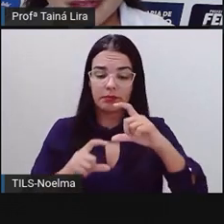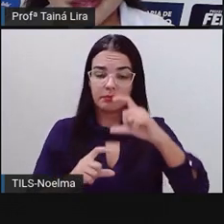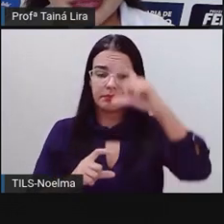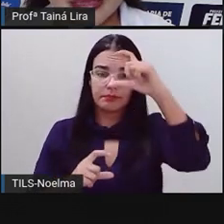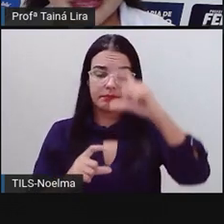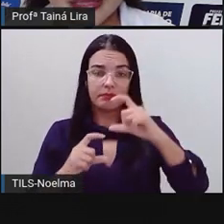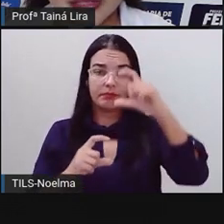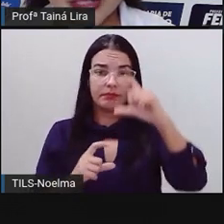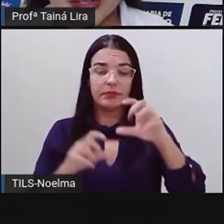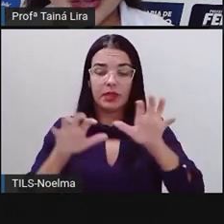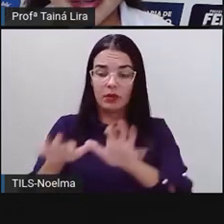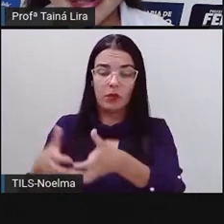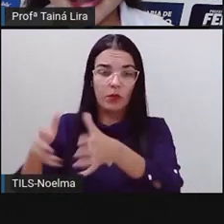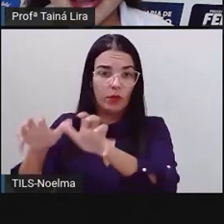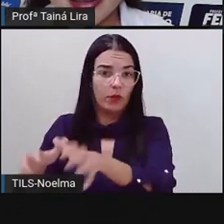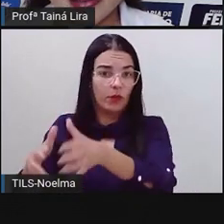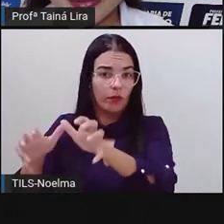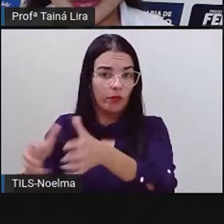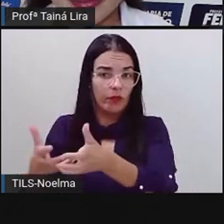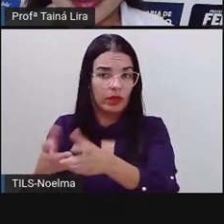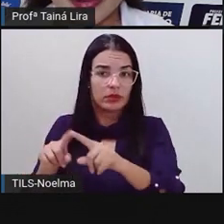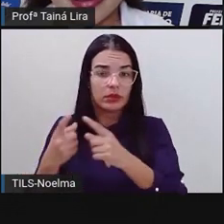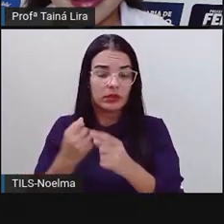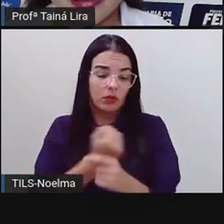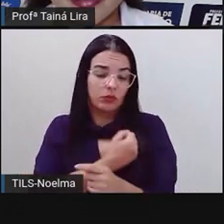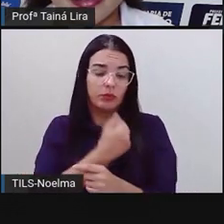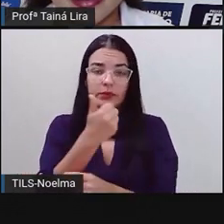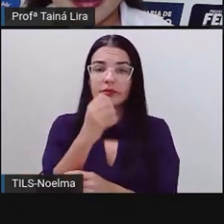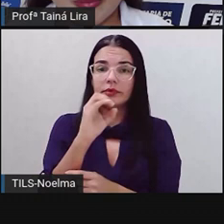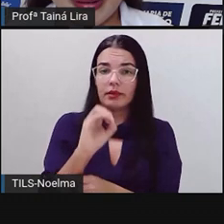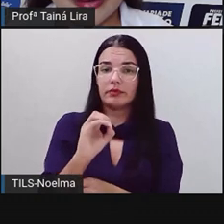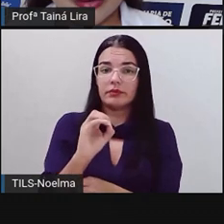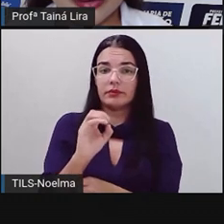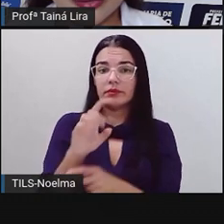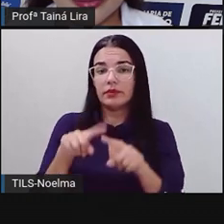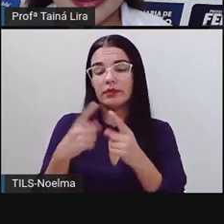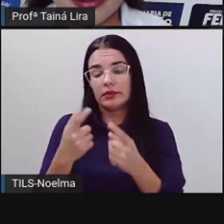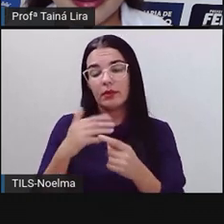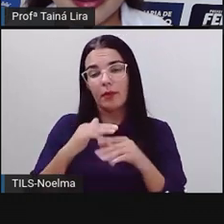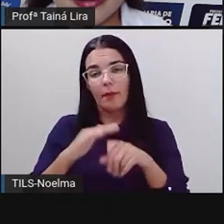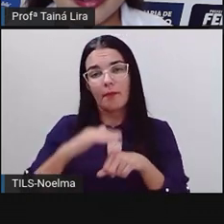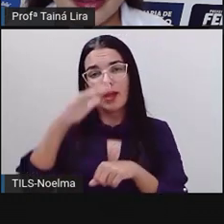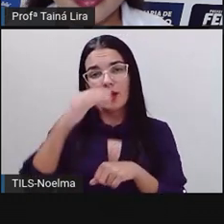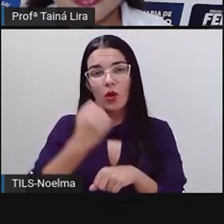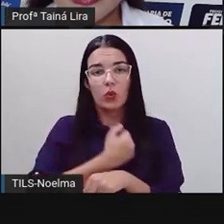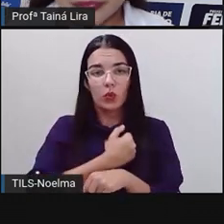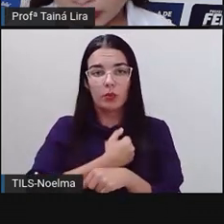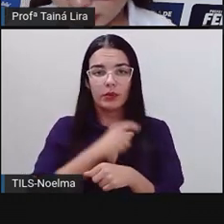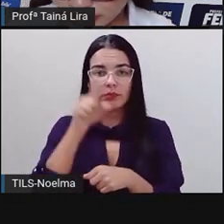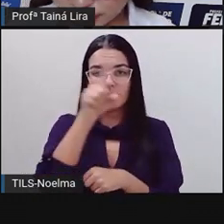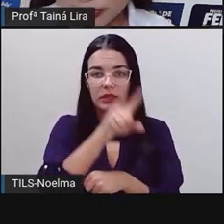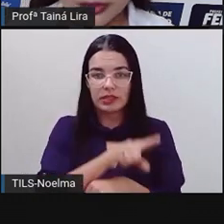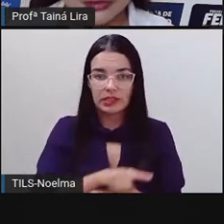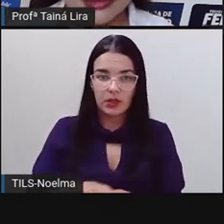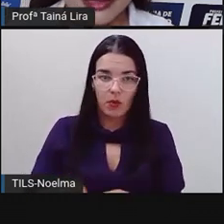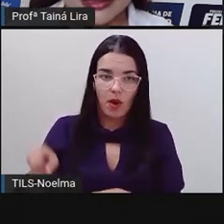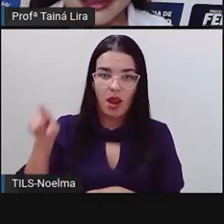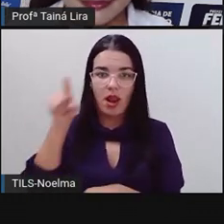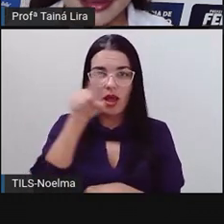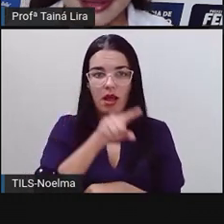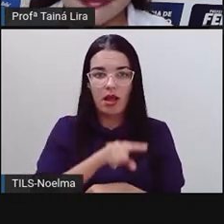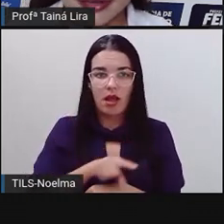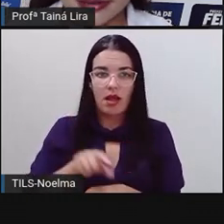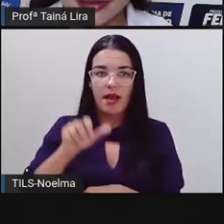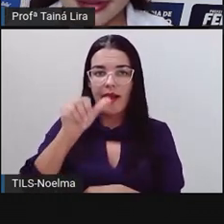o alface. E, ó, ele está lá no número 10. Então, é o maior número aqui, certo? Então, eu vou circular